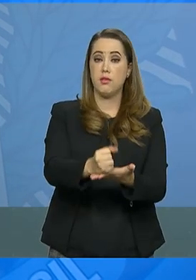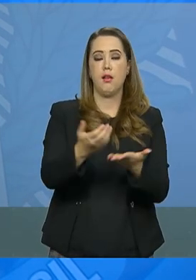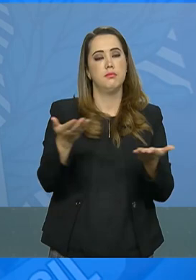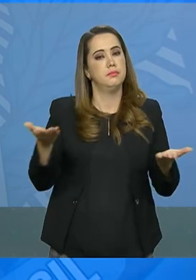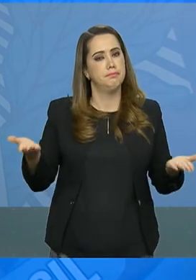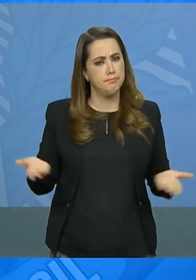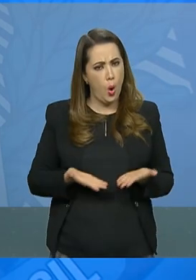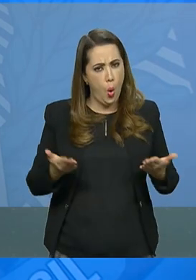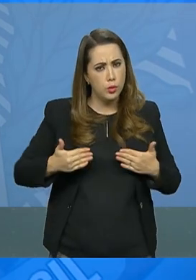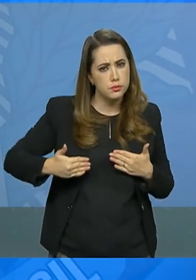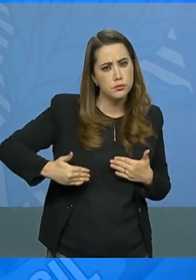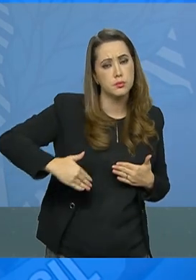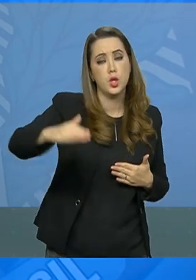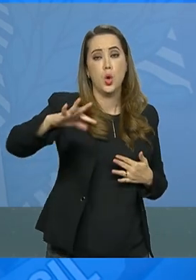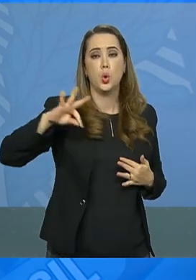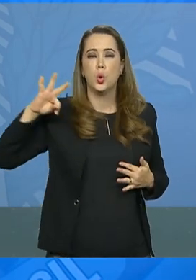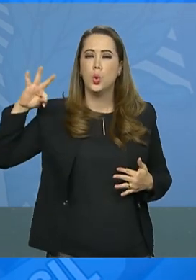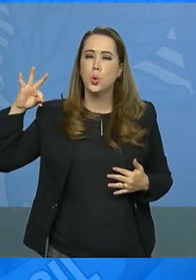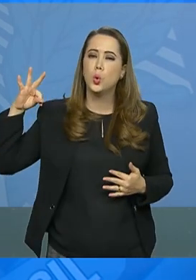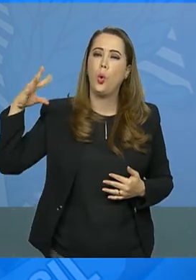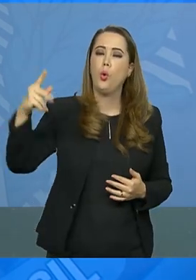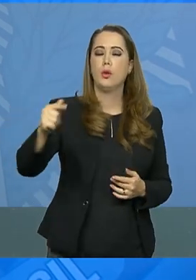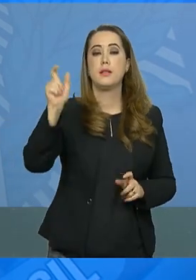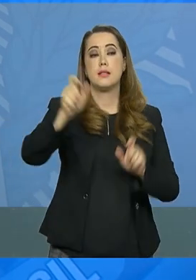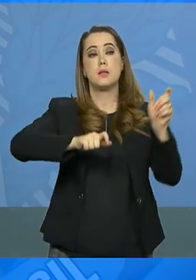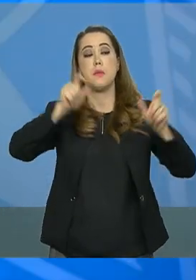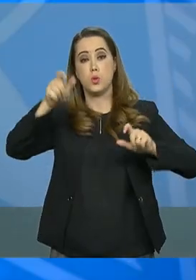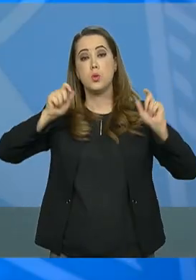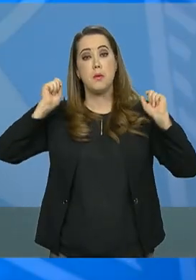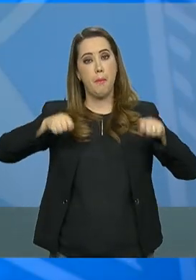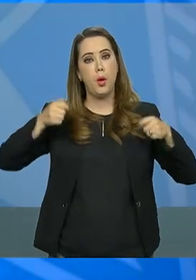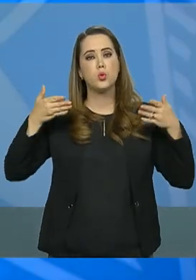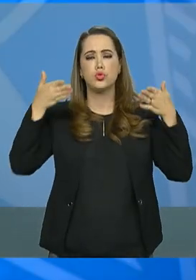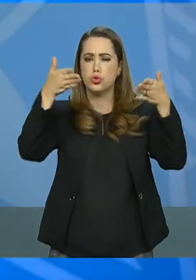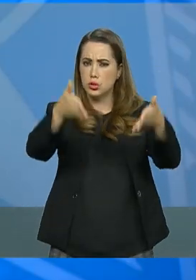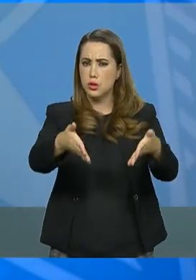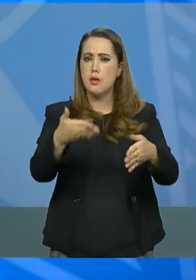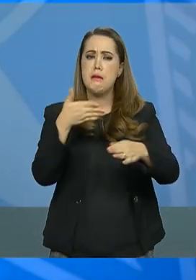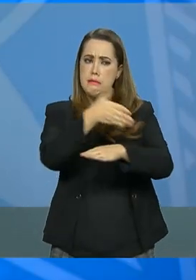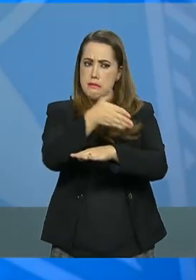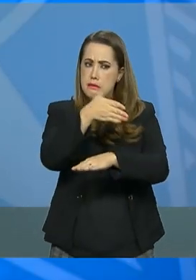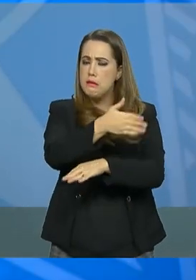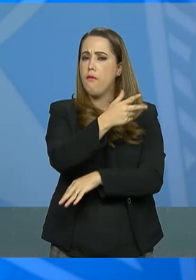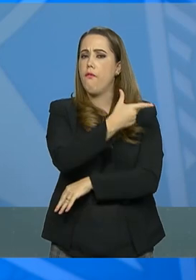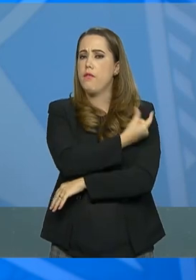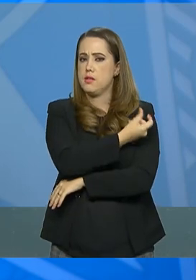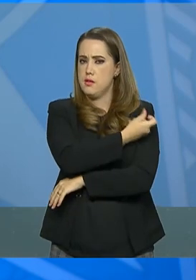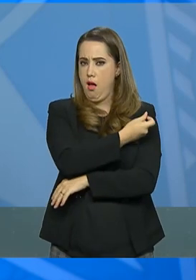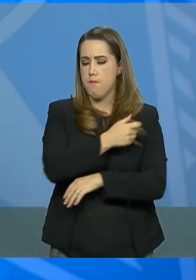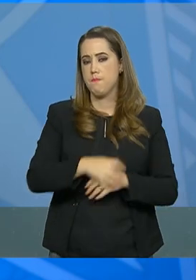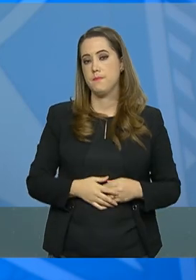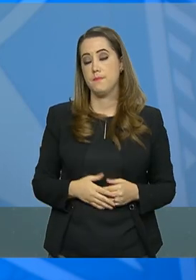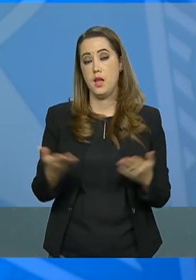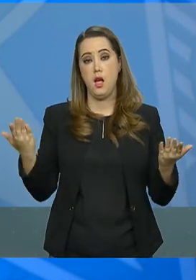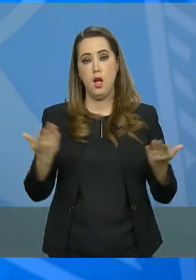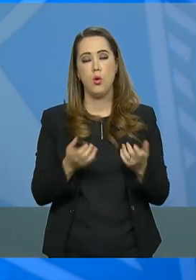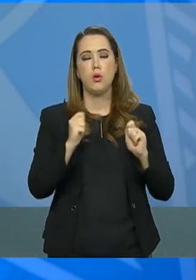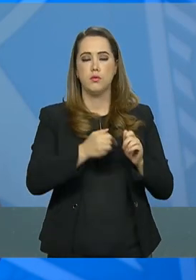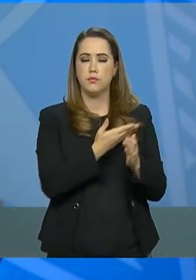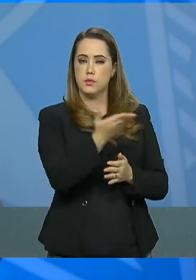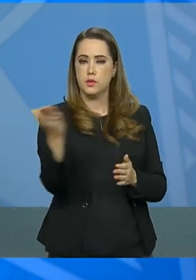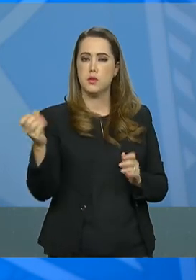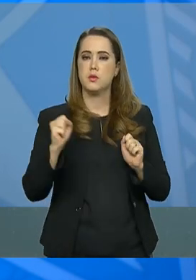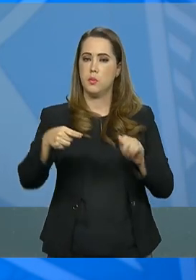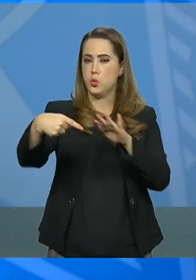partir de hoje, toda a população também pode se vacinar. Eu agora me coloco à